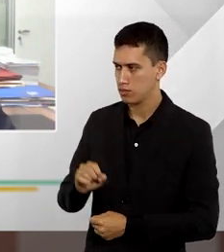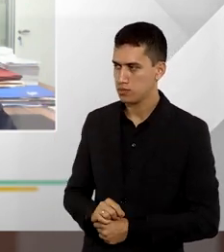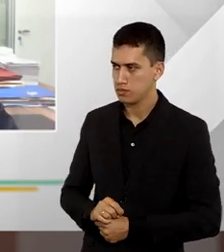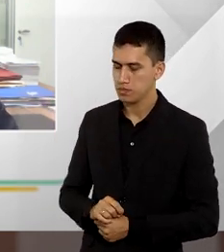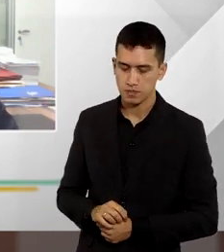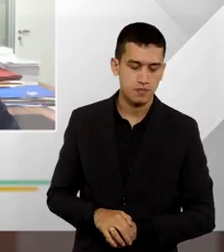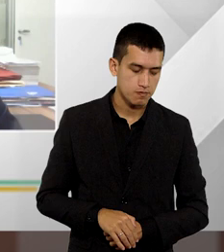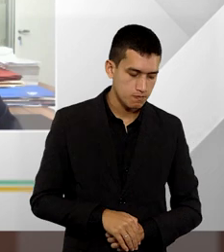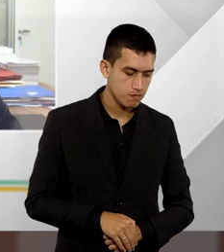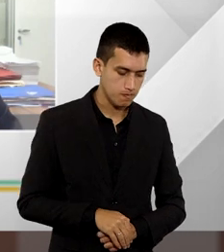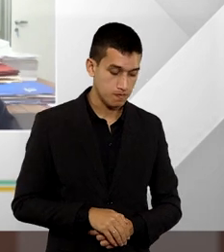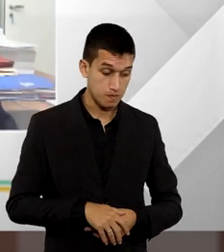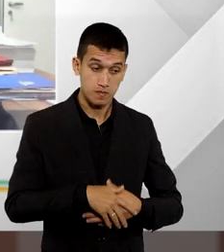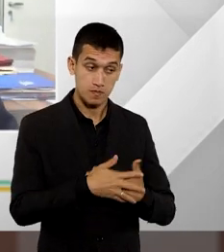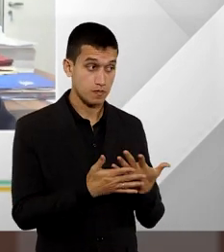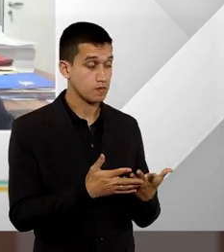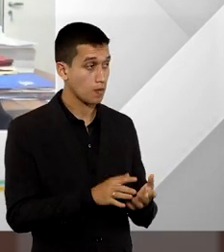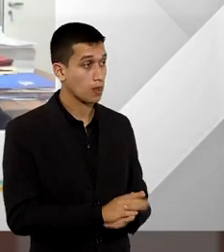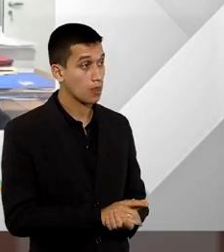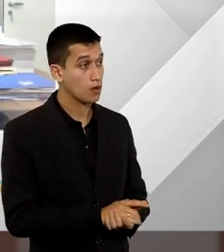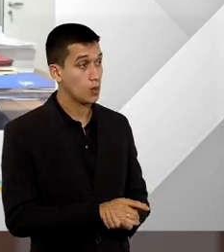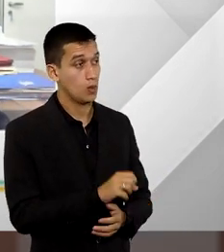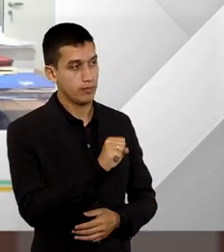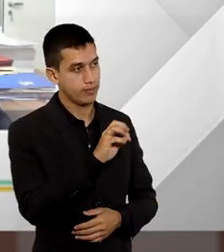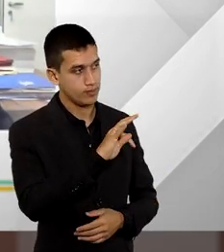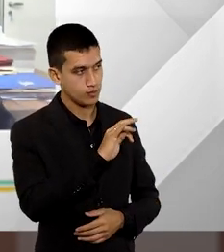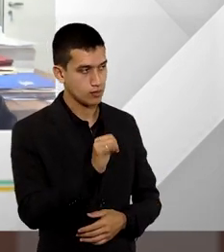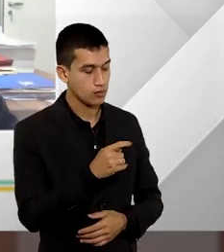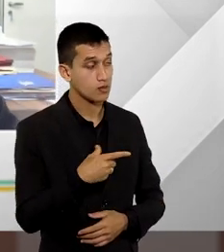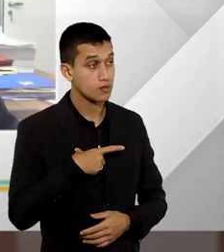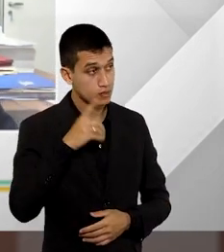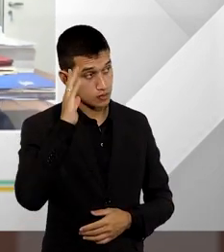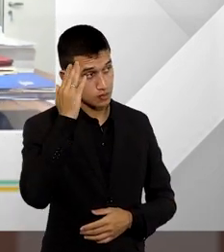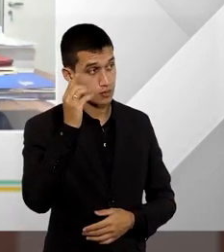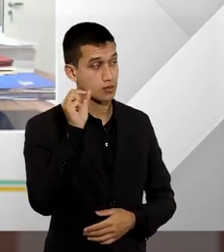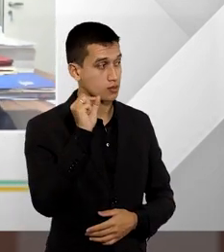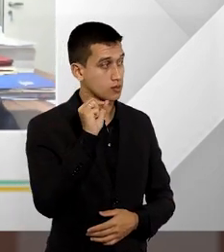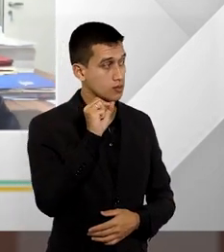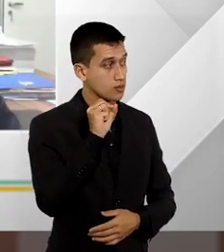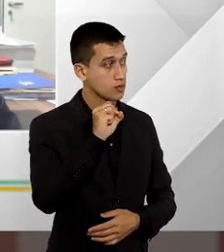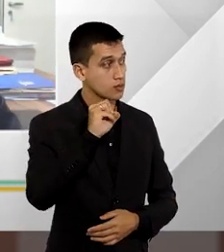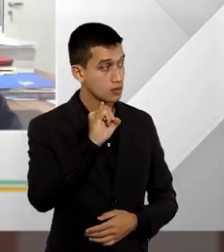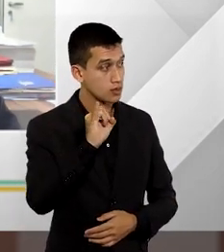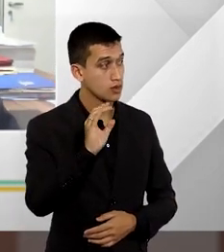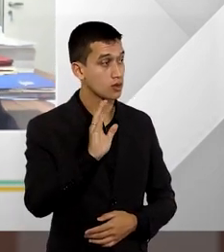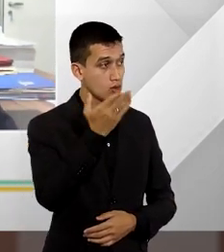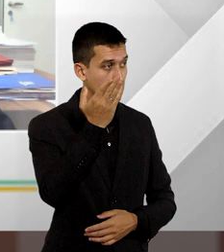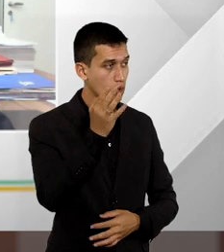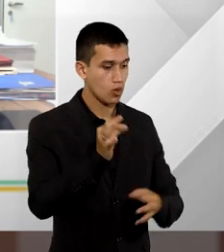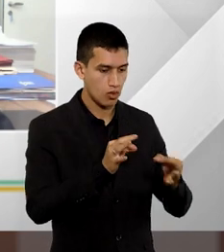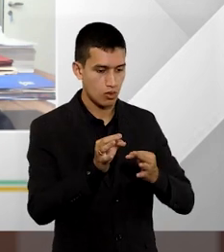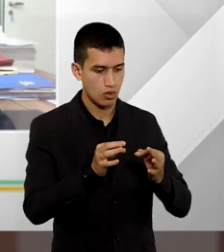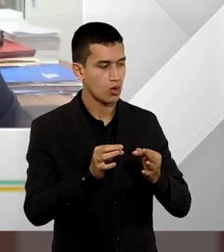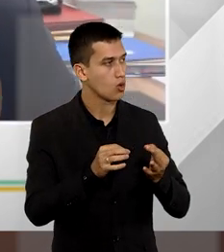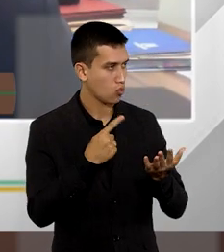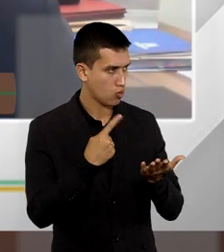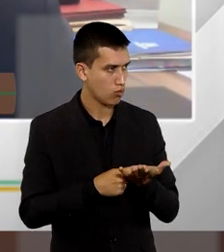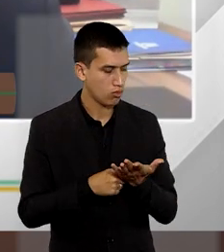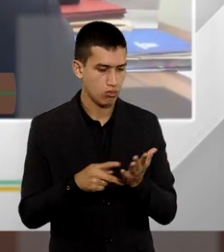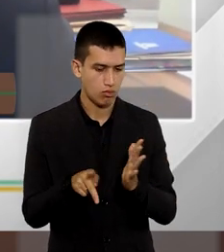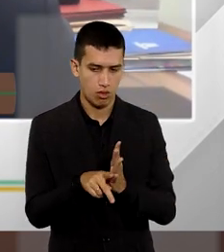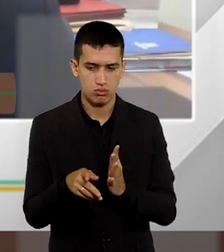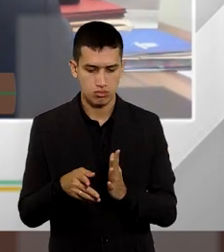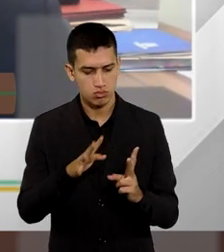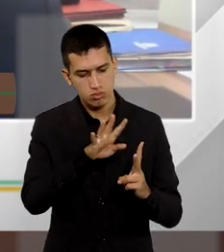Fábio, o STJ tem entendimento de que, havendo a homologação de um acordo entre as partes